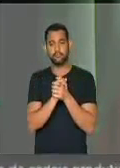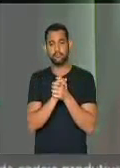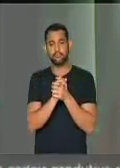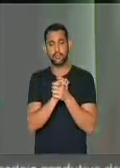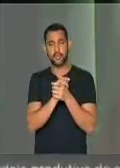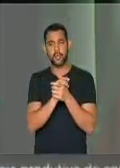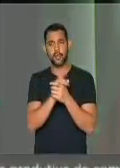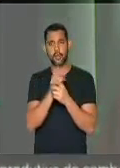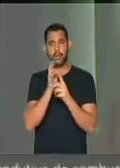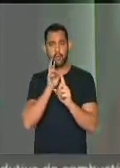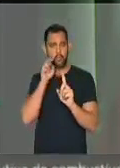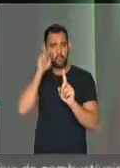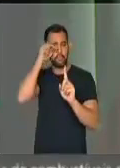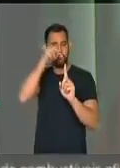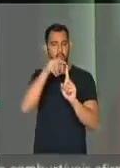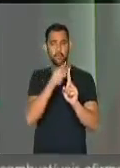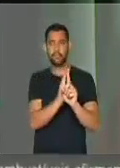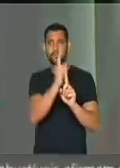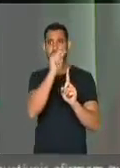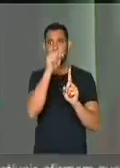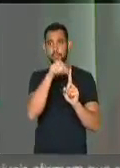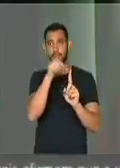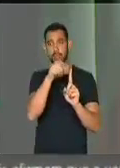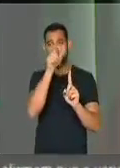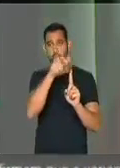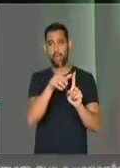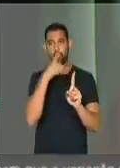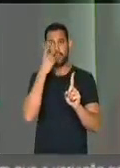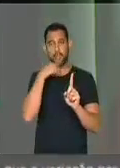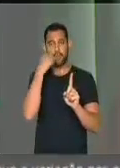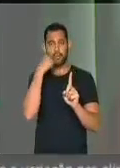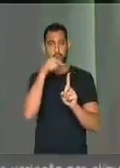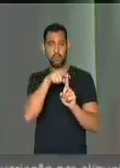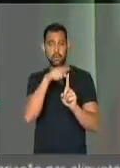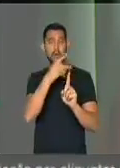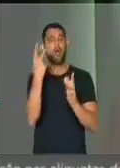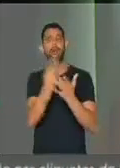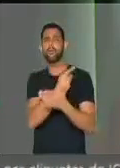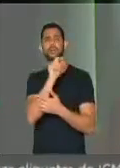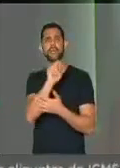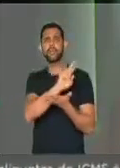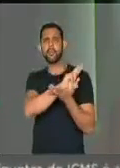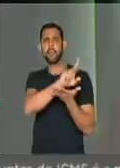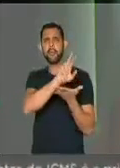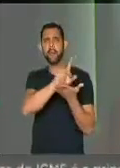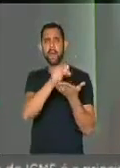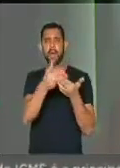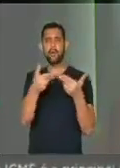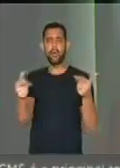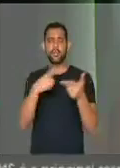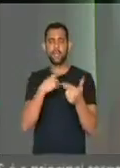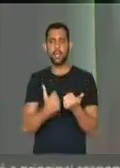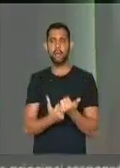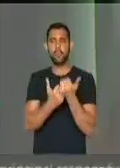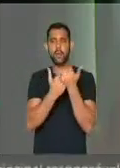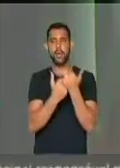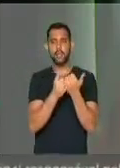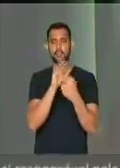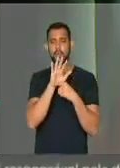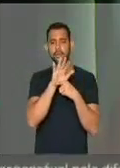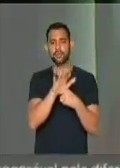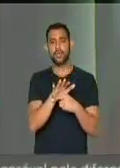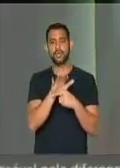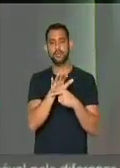É o foco principal. Acontece que vários fatos têm corroborado,